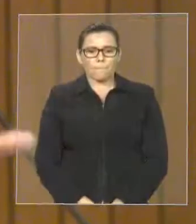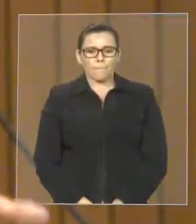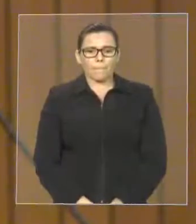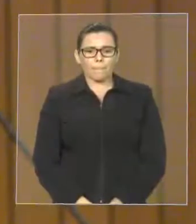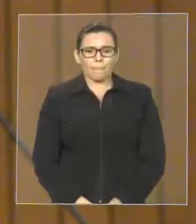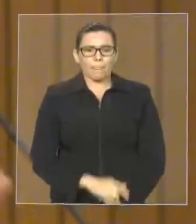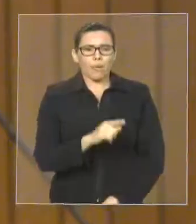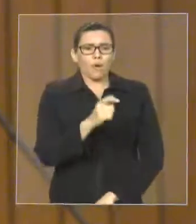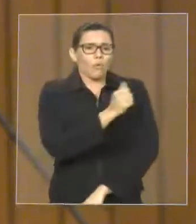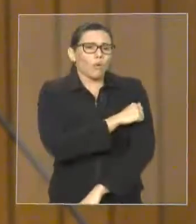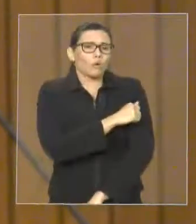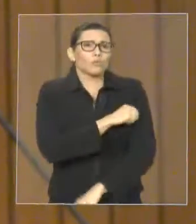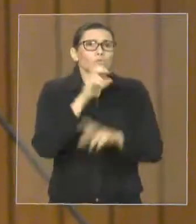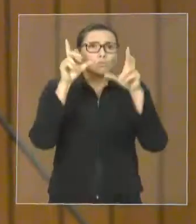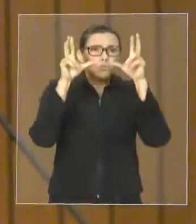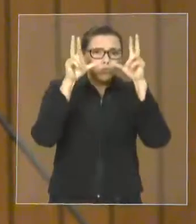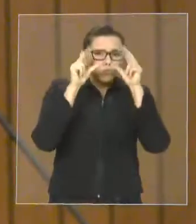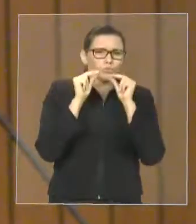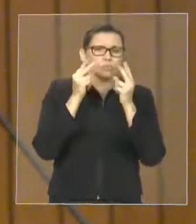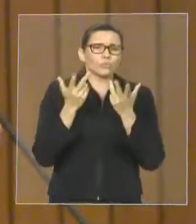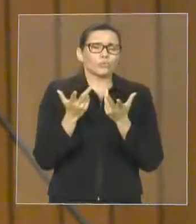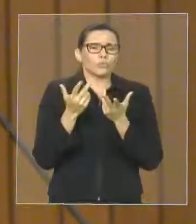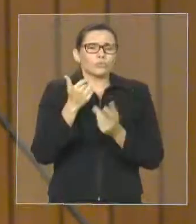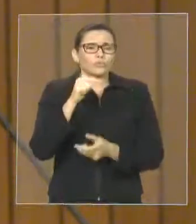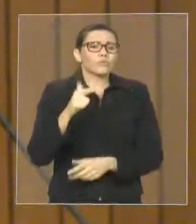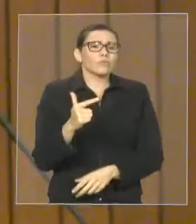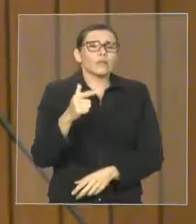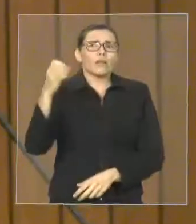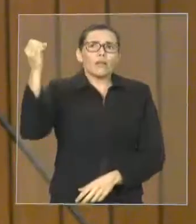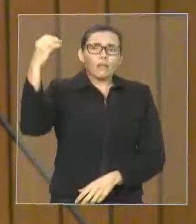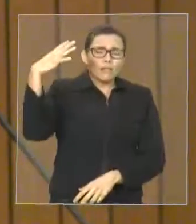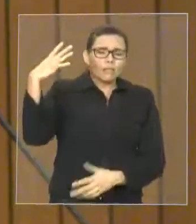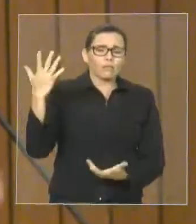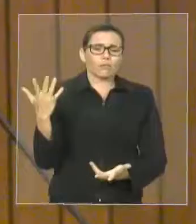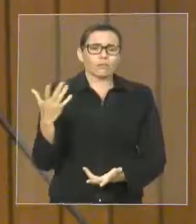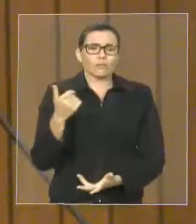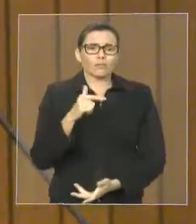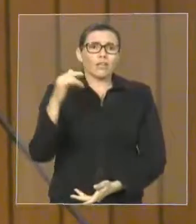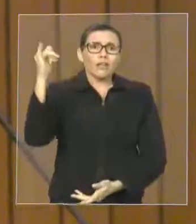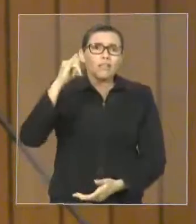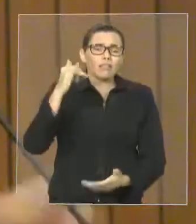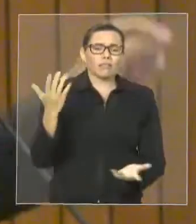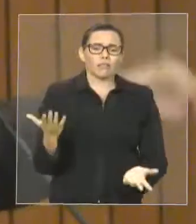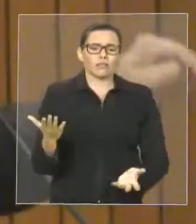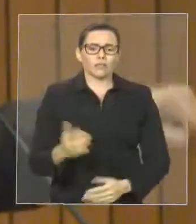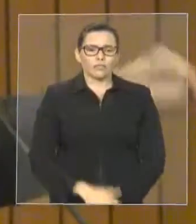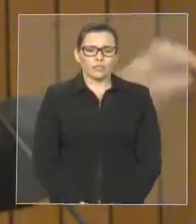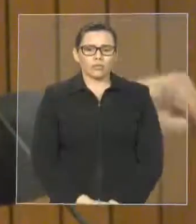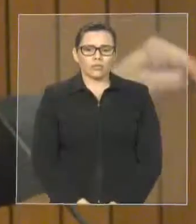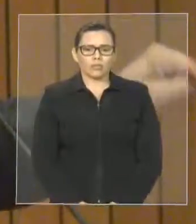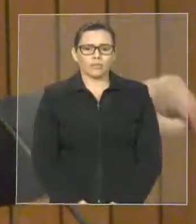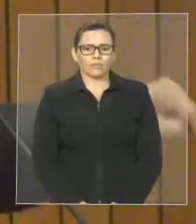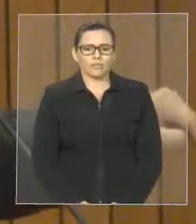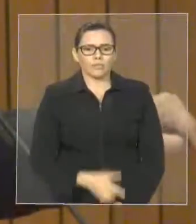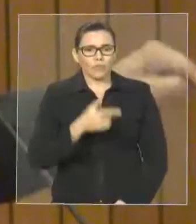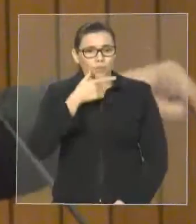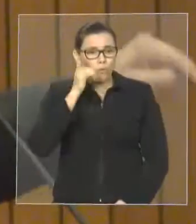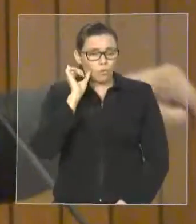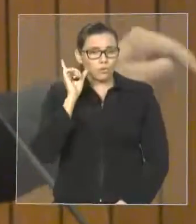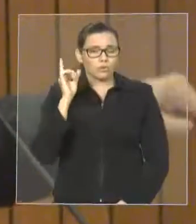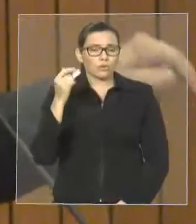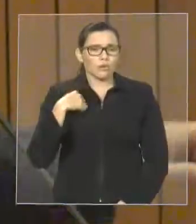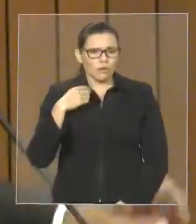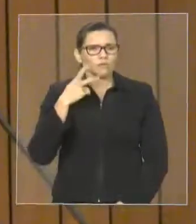Ontem eu fui visitar o movimento. Dá apoio ao movimento. E meu apoio é incondicional aos professores. Nesta casa tem um deputado